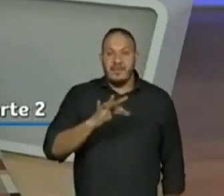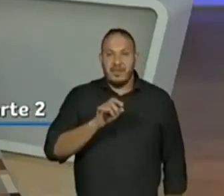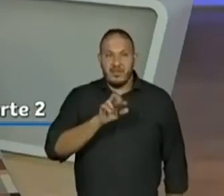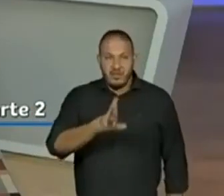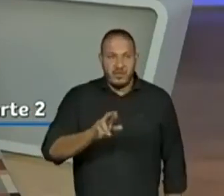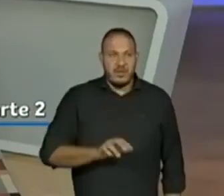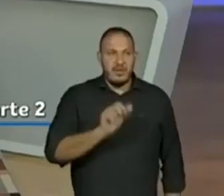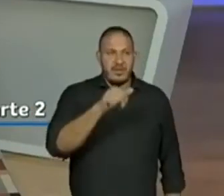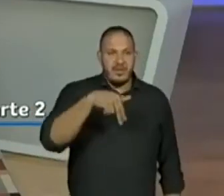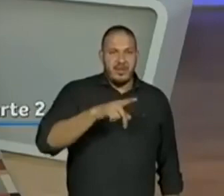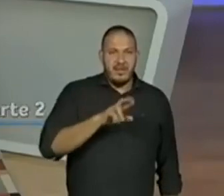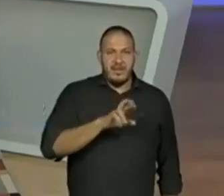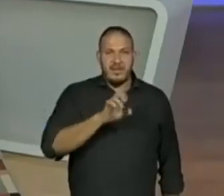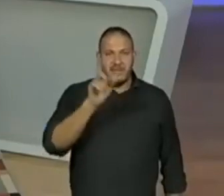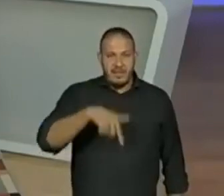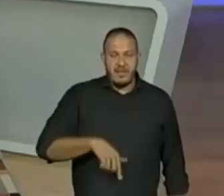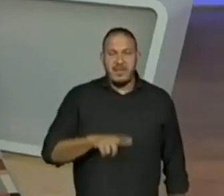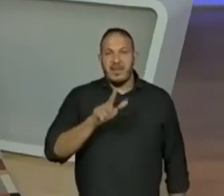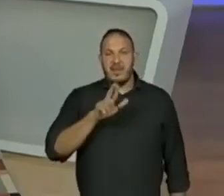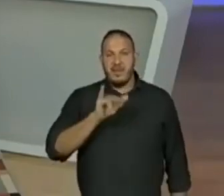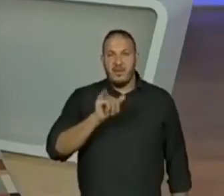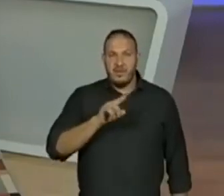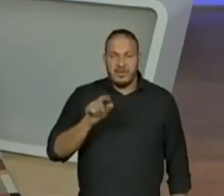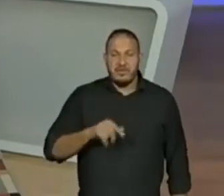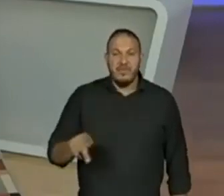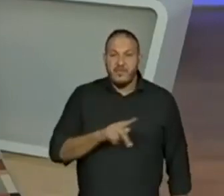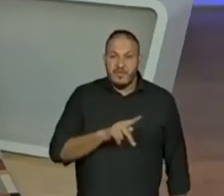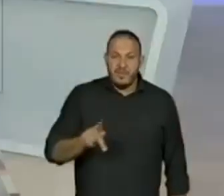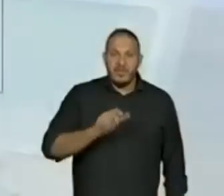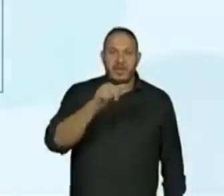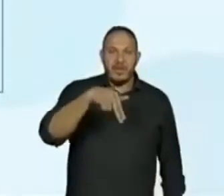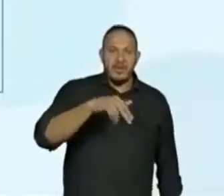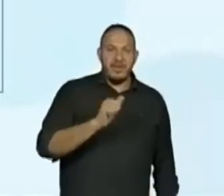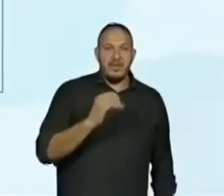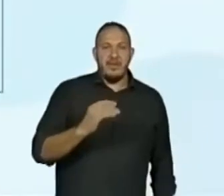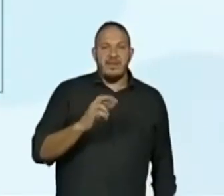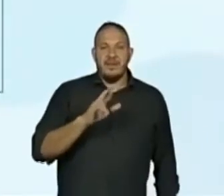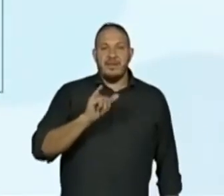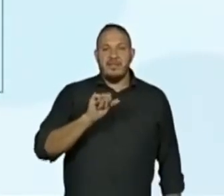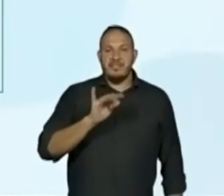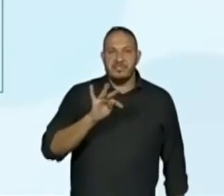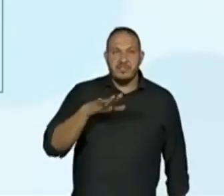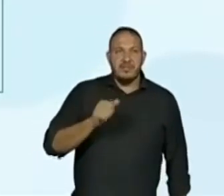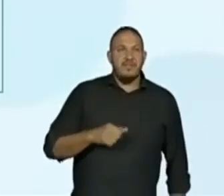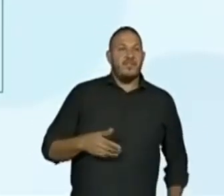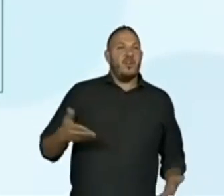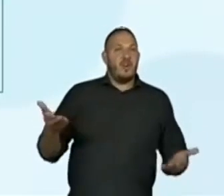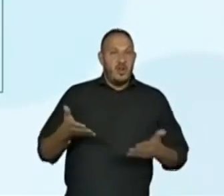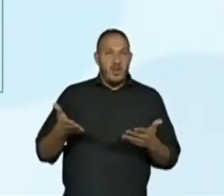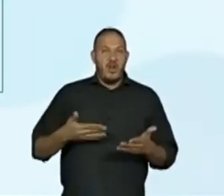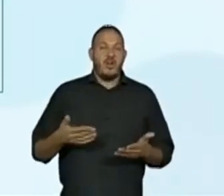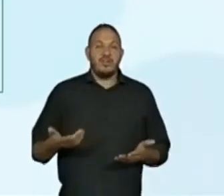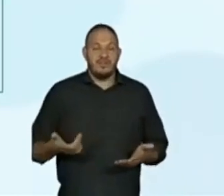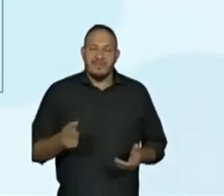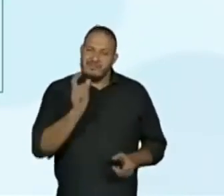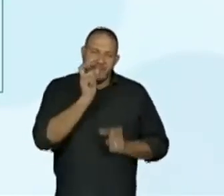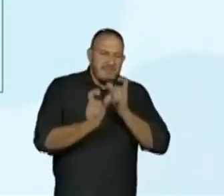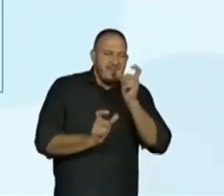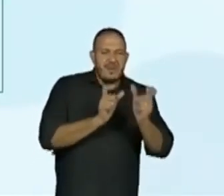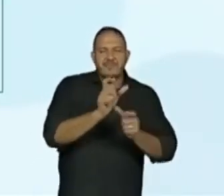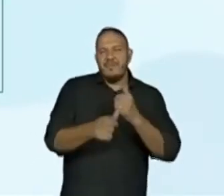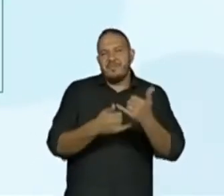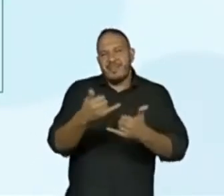Luísa, da professora Ana Cristina. Será? O jogo com as palavras.